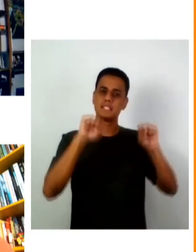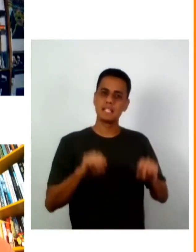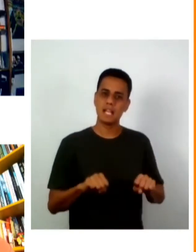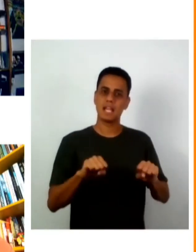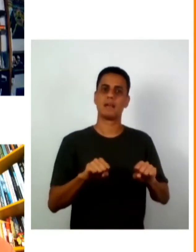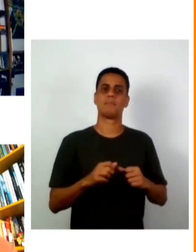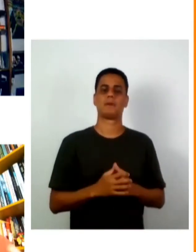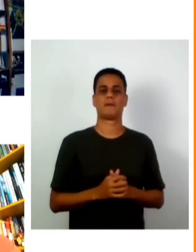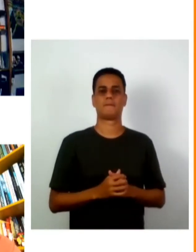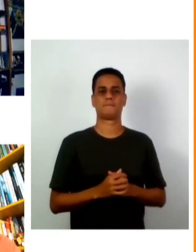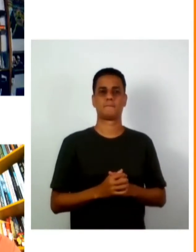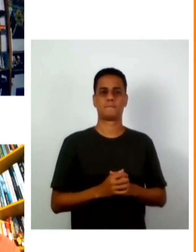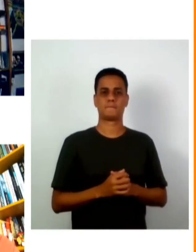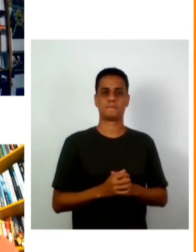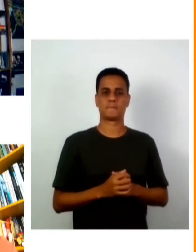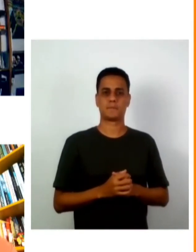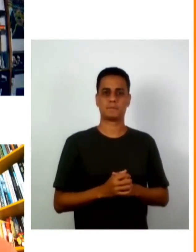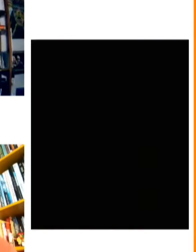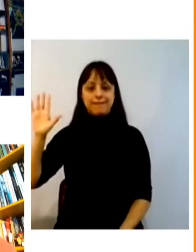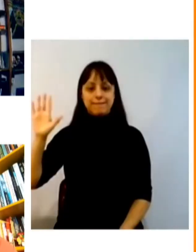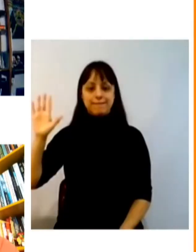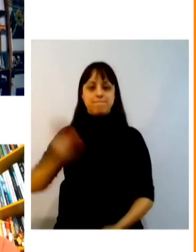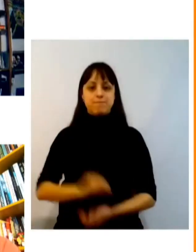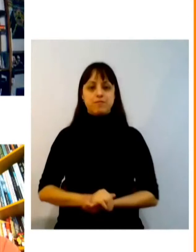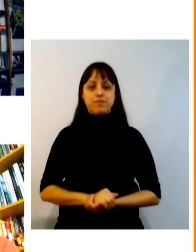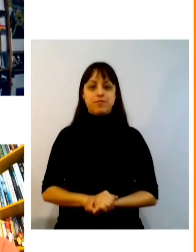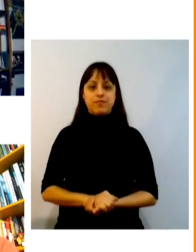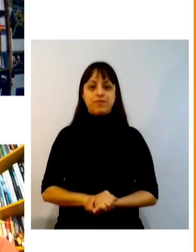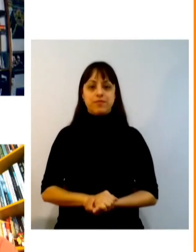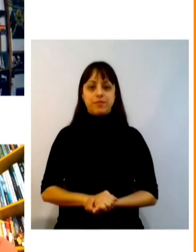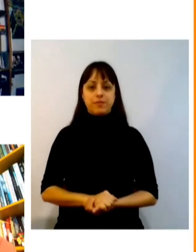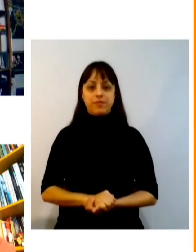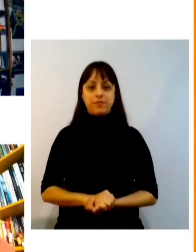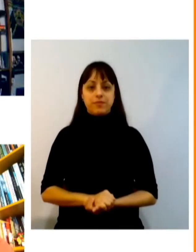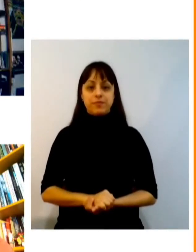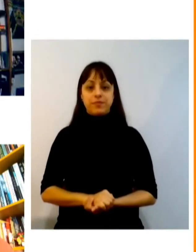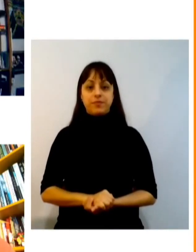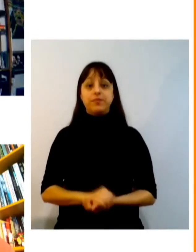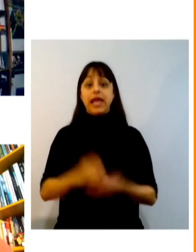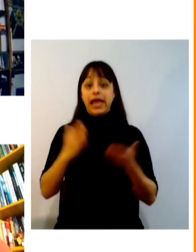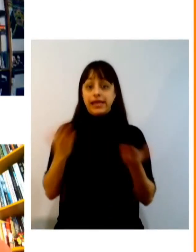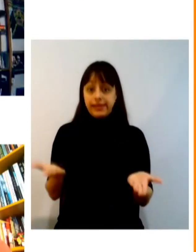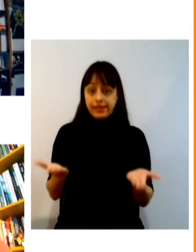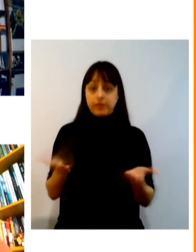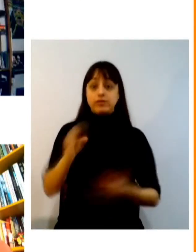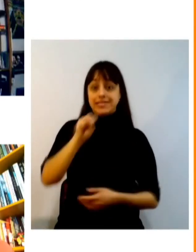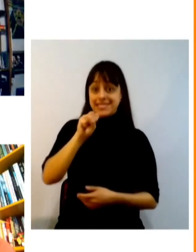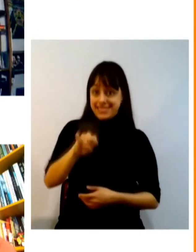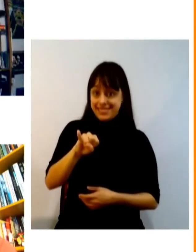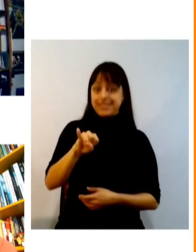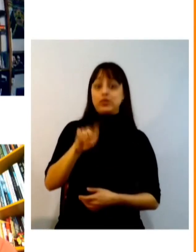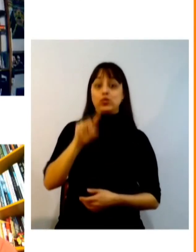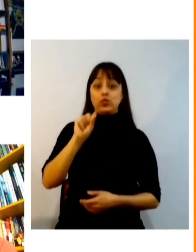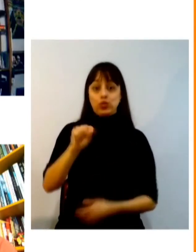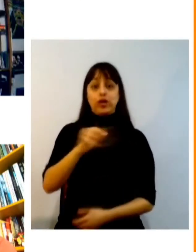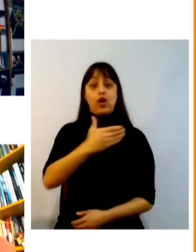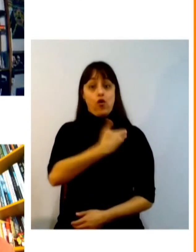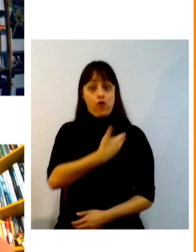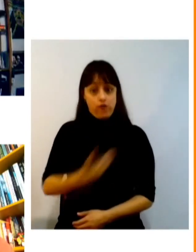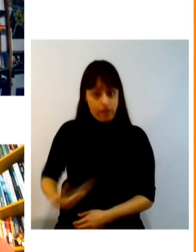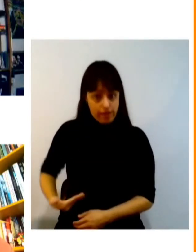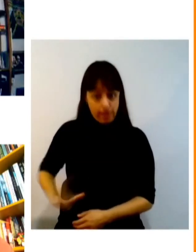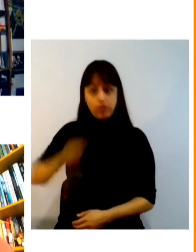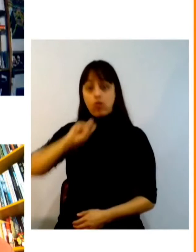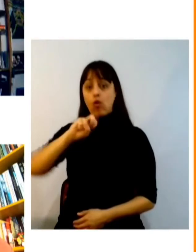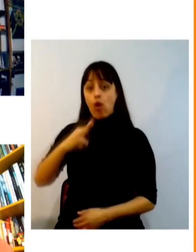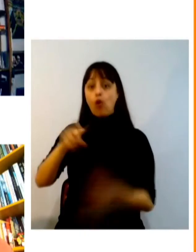sistemas críticos e é claro que se você você tem um sistema econômico que é muito